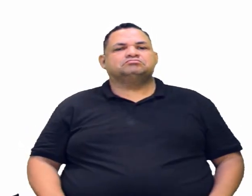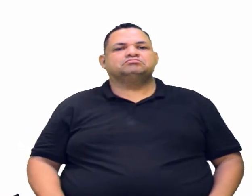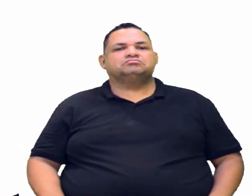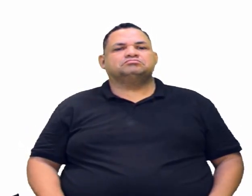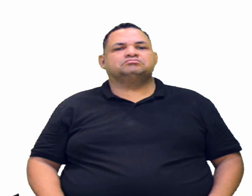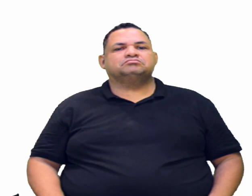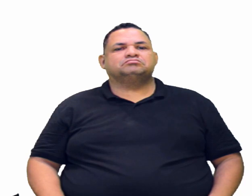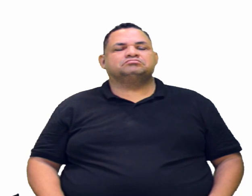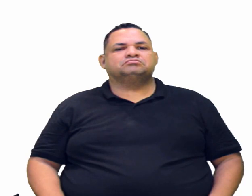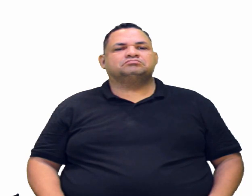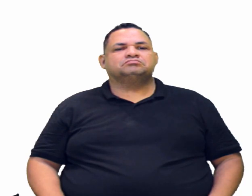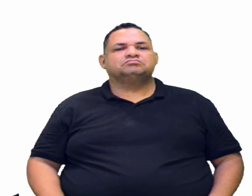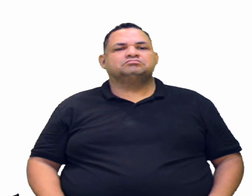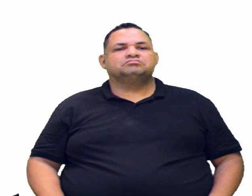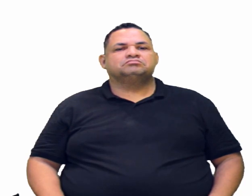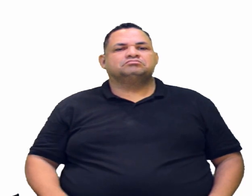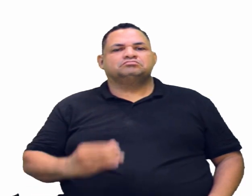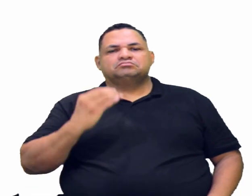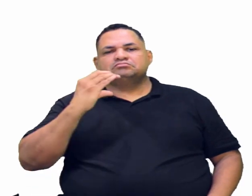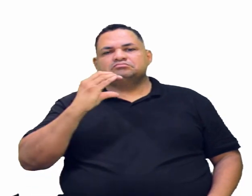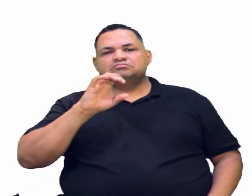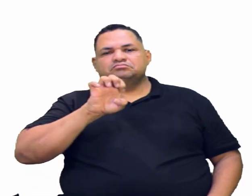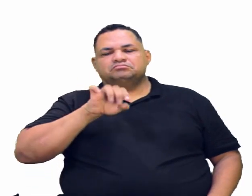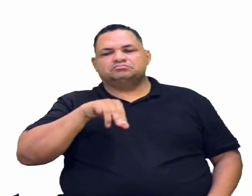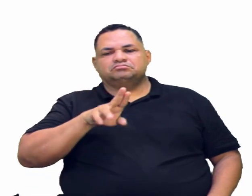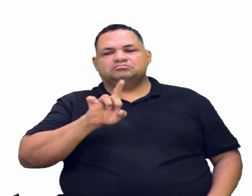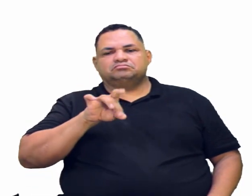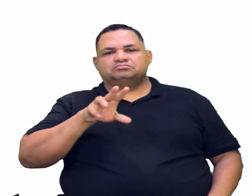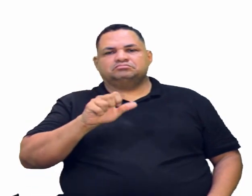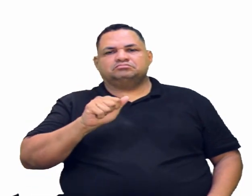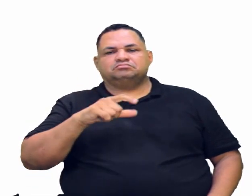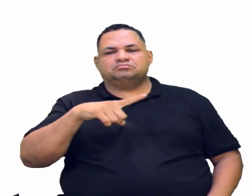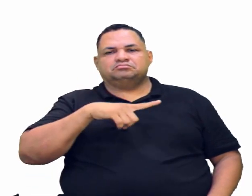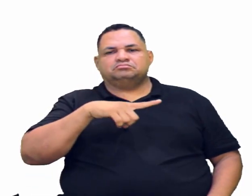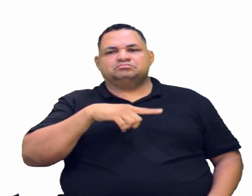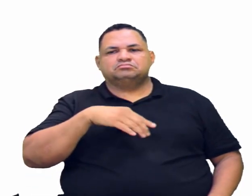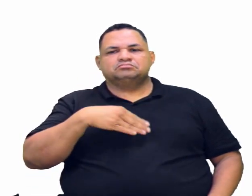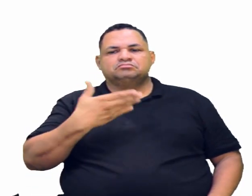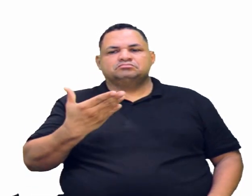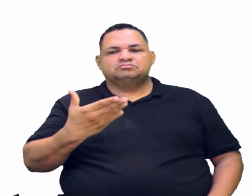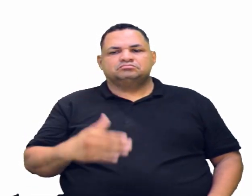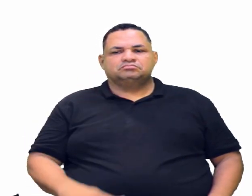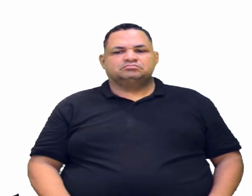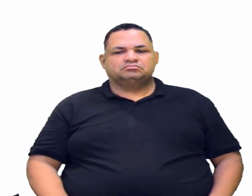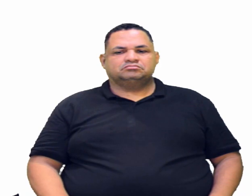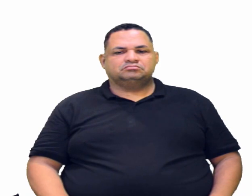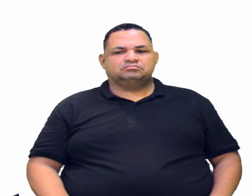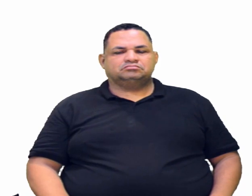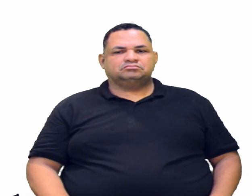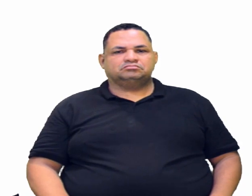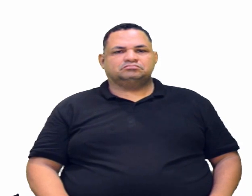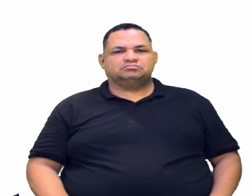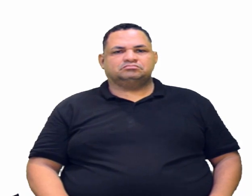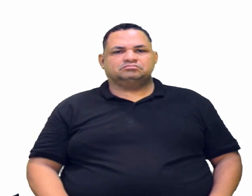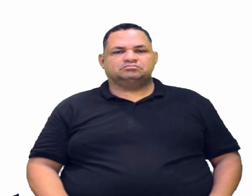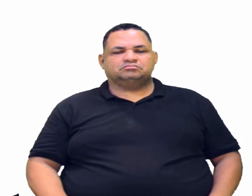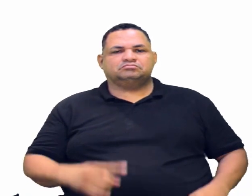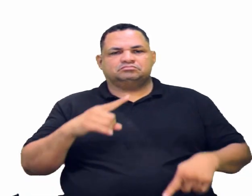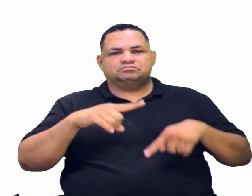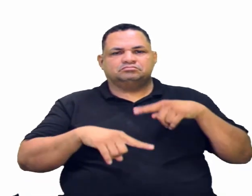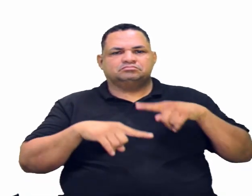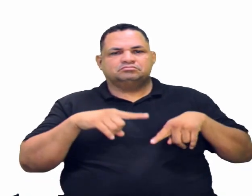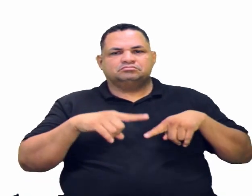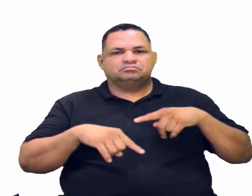a cetona que é obtida, ou seja, a cetona que vai ser quem, gente? Vai ser o nosso produto.